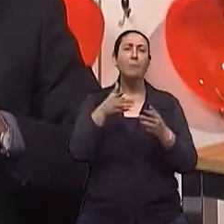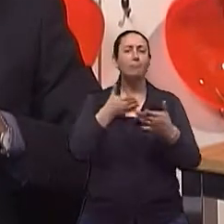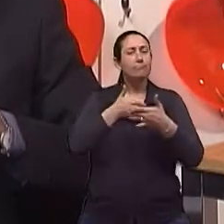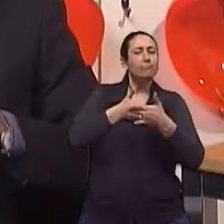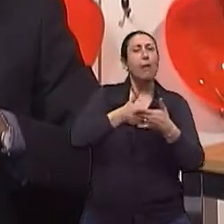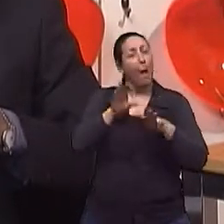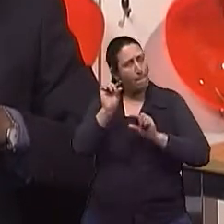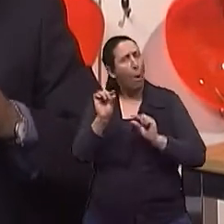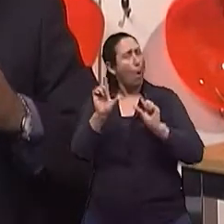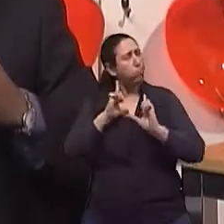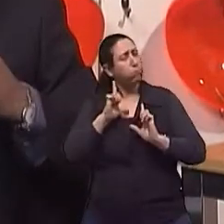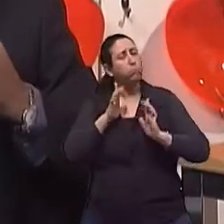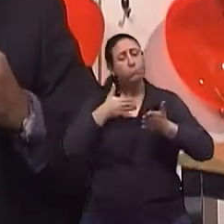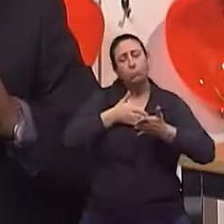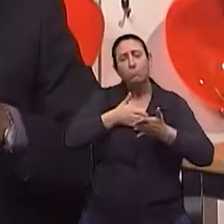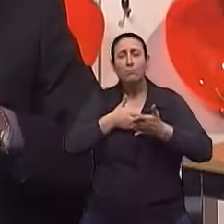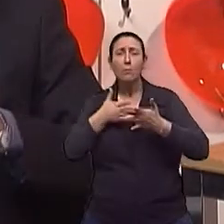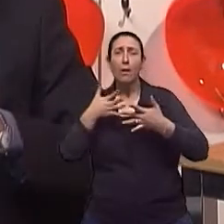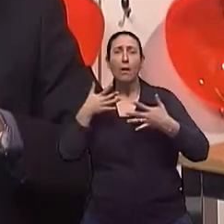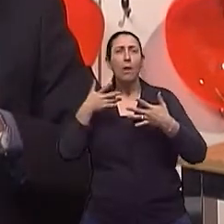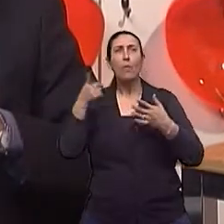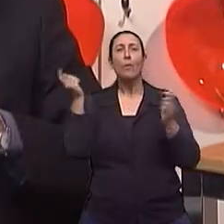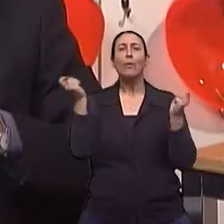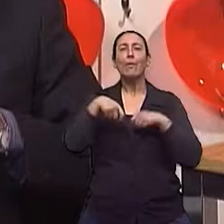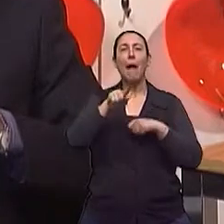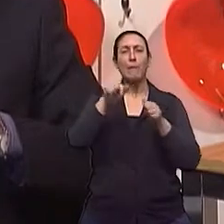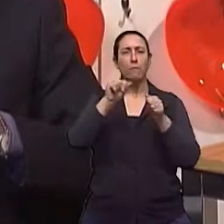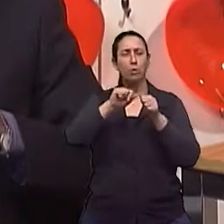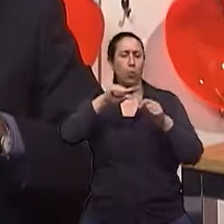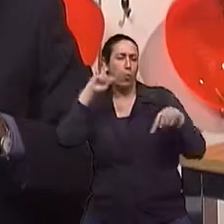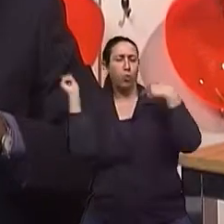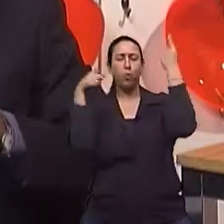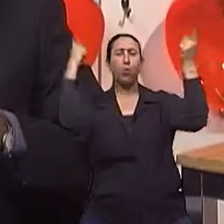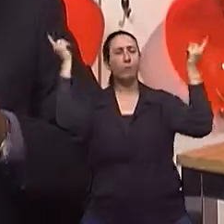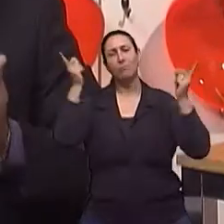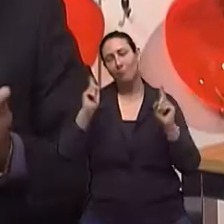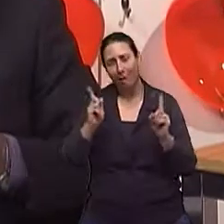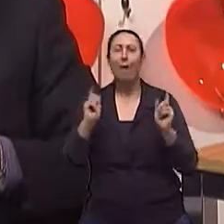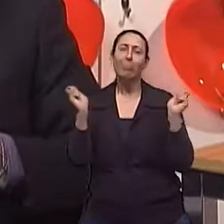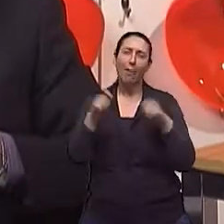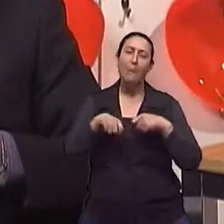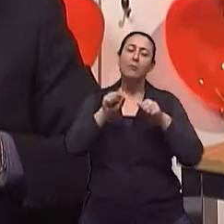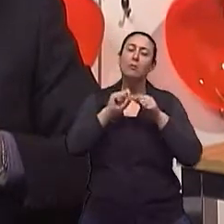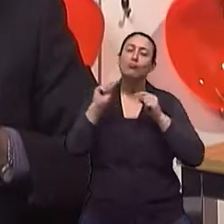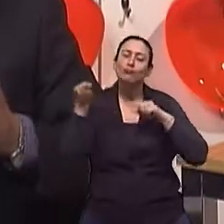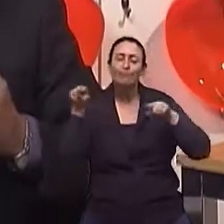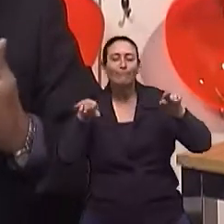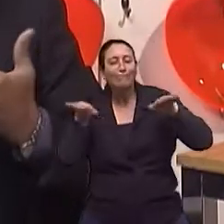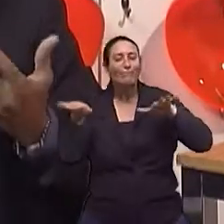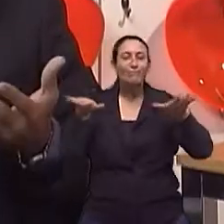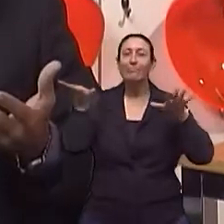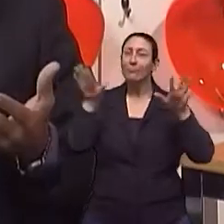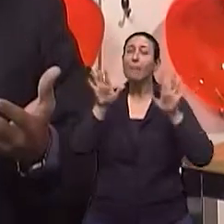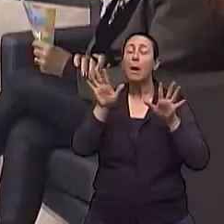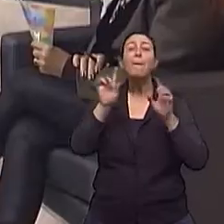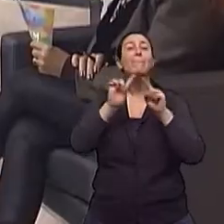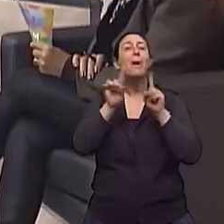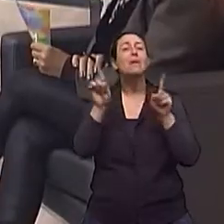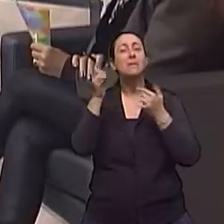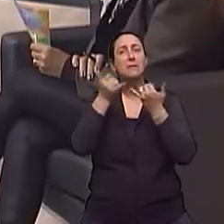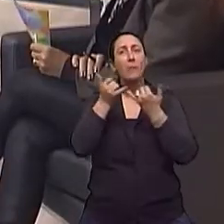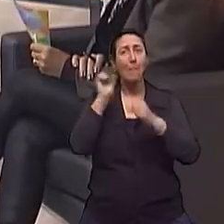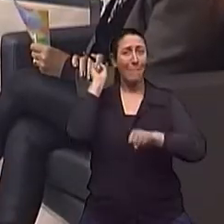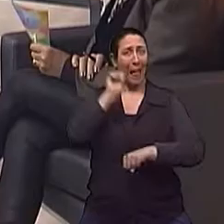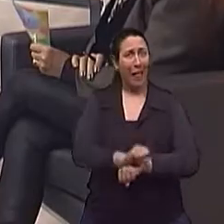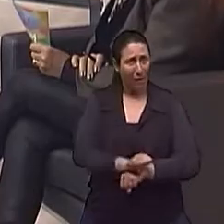muitas mudanças bruscas de postura. Mas o principal não é a idade, o principal é o desuso, né? Ah, ok. Parar de